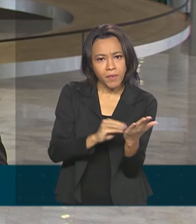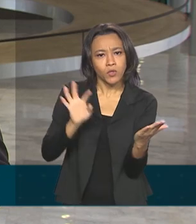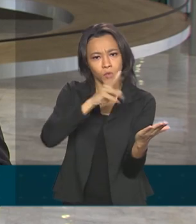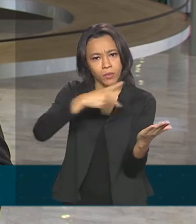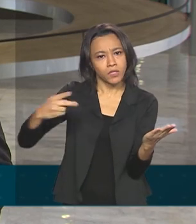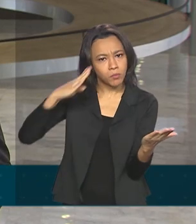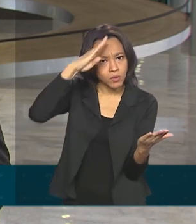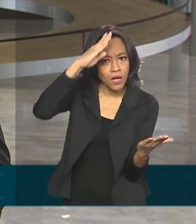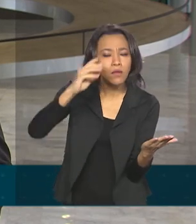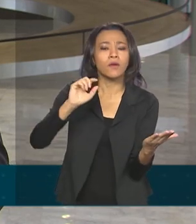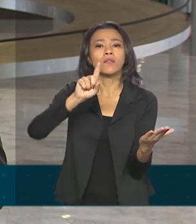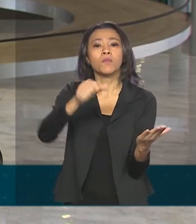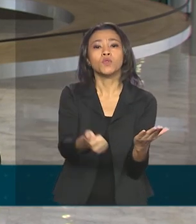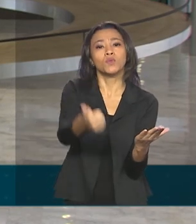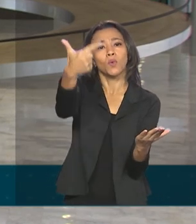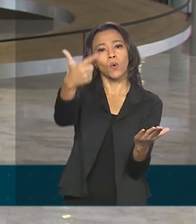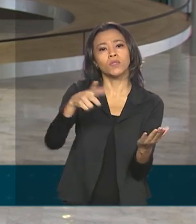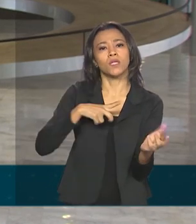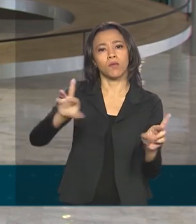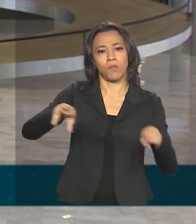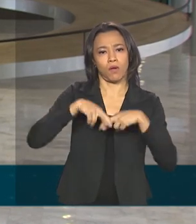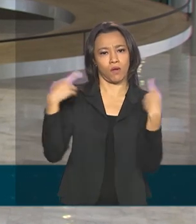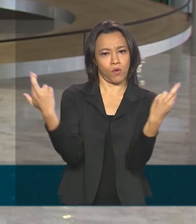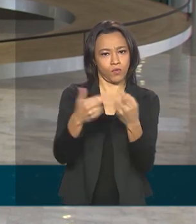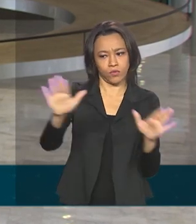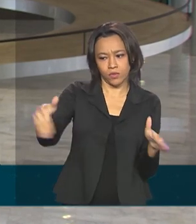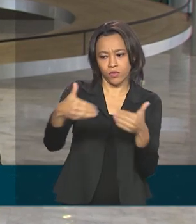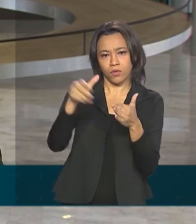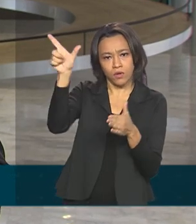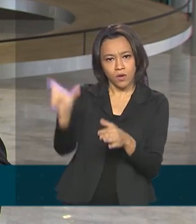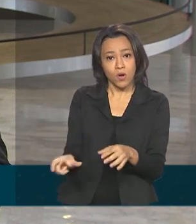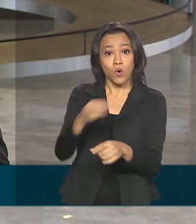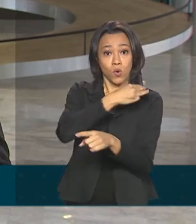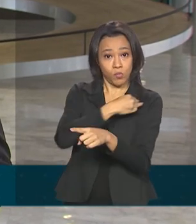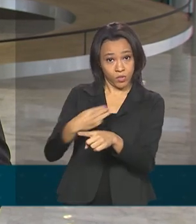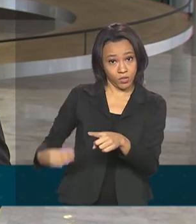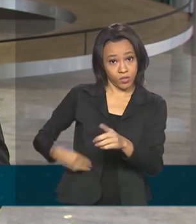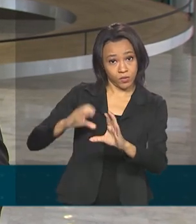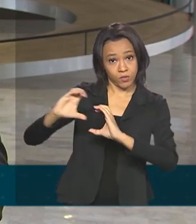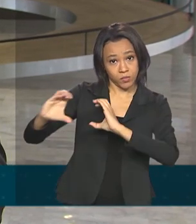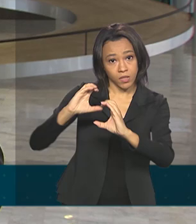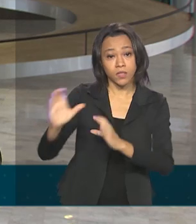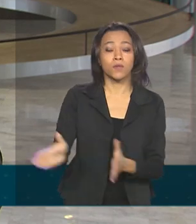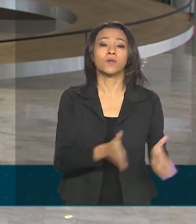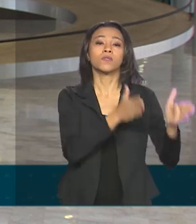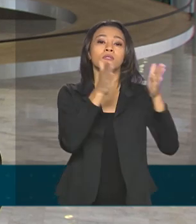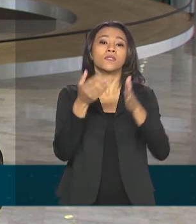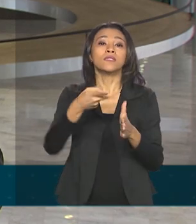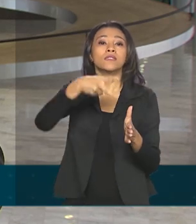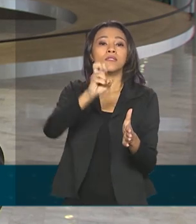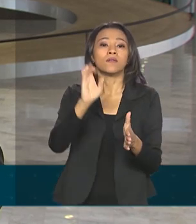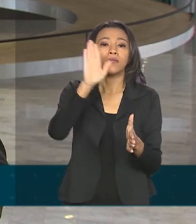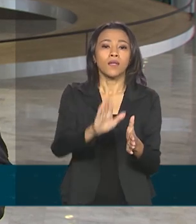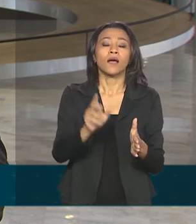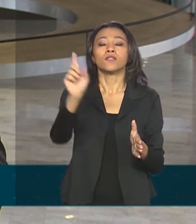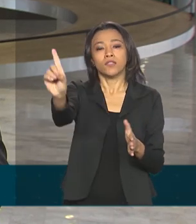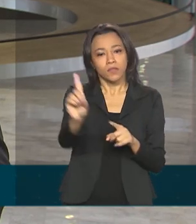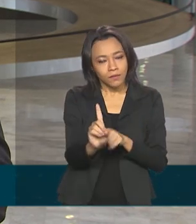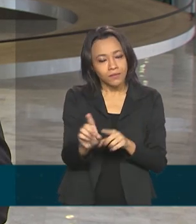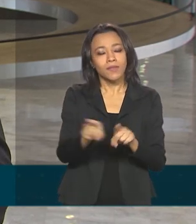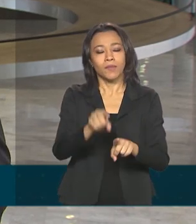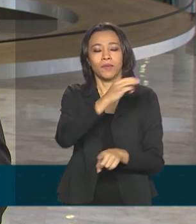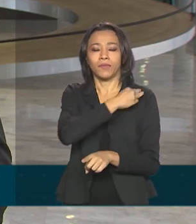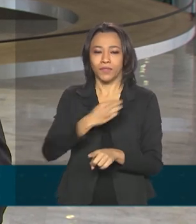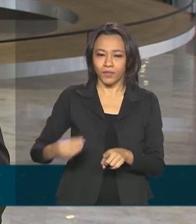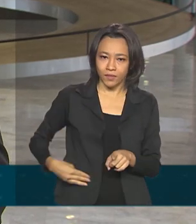ele se reúne ao meio-dia com o ministro das Comunicações, Fábio Faria, e às cinco da tarde com o ministro-chefe da Secretaria-Geral, Jorge